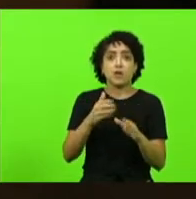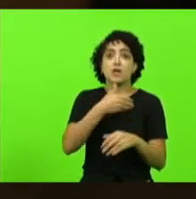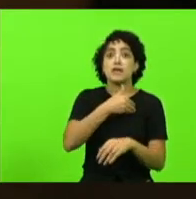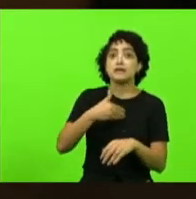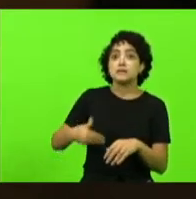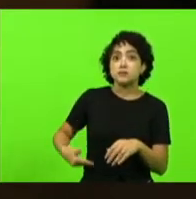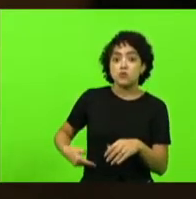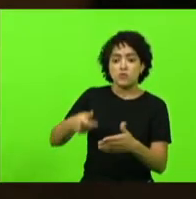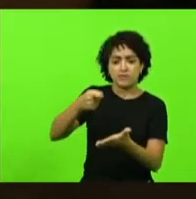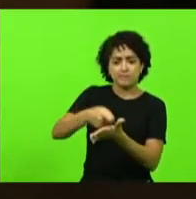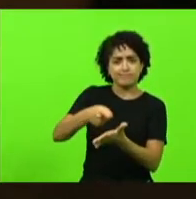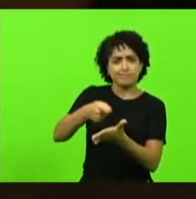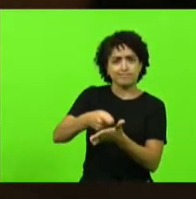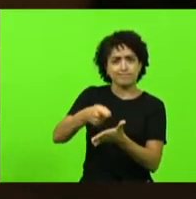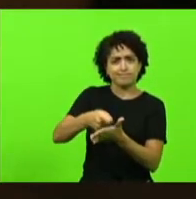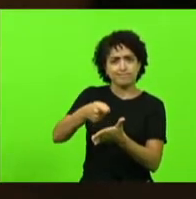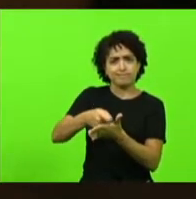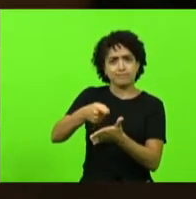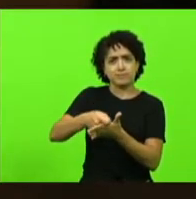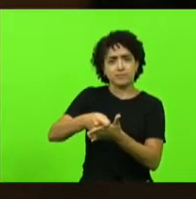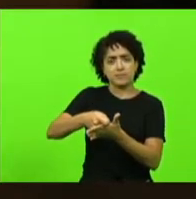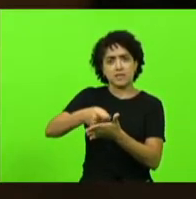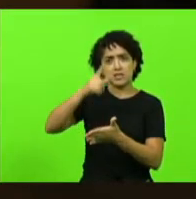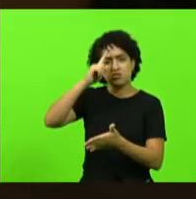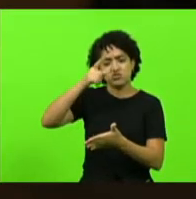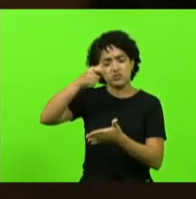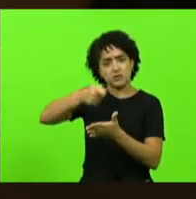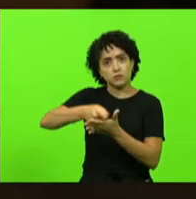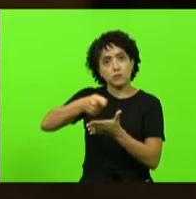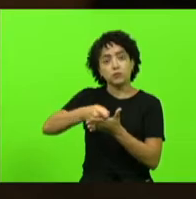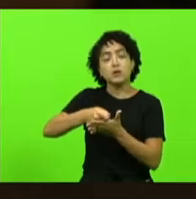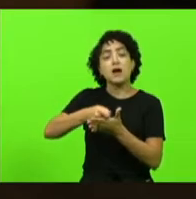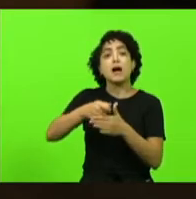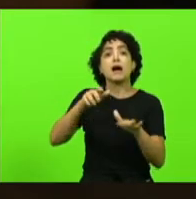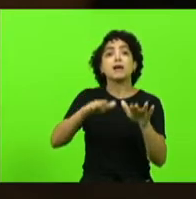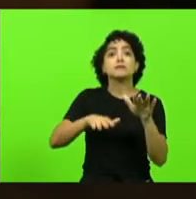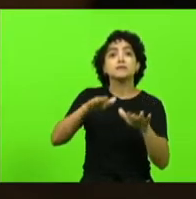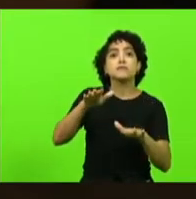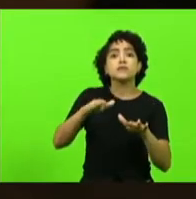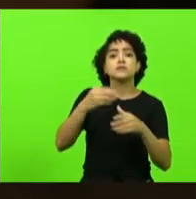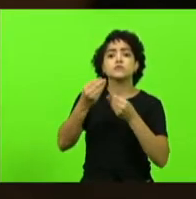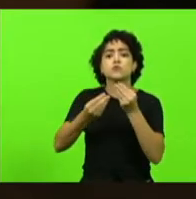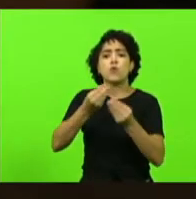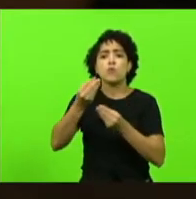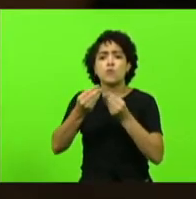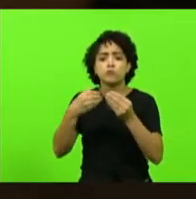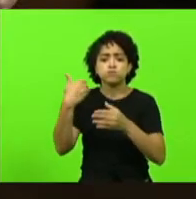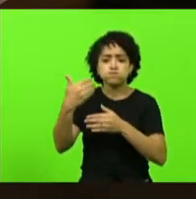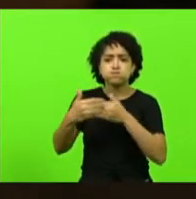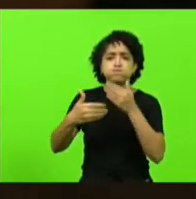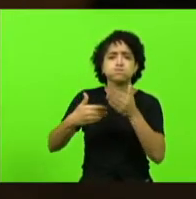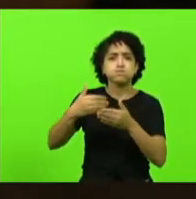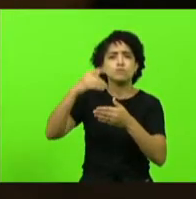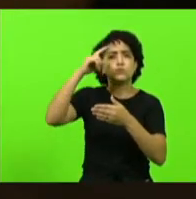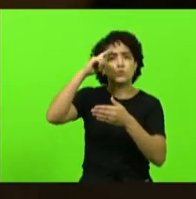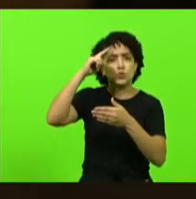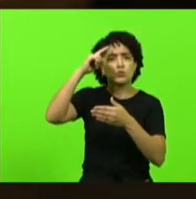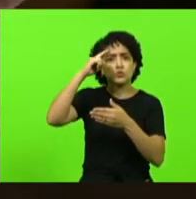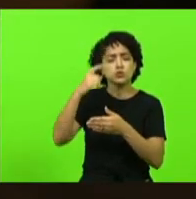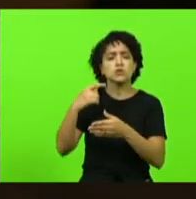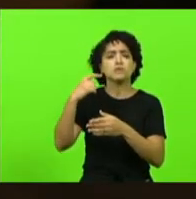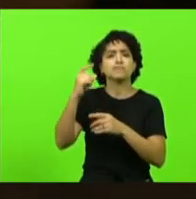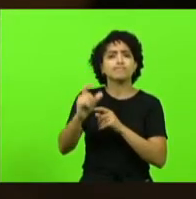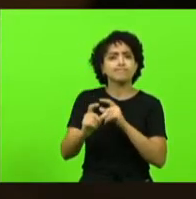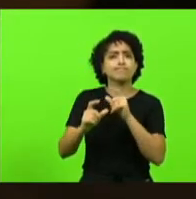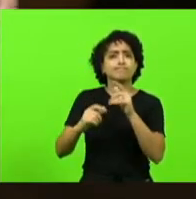autocráticos e ditatoriais eles muitas vezes são construídos dia a dia pouco a pouco